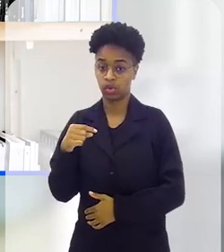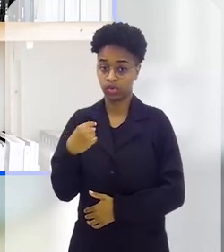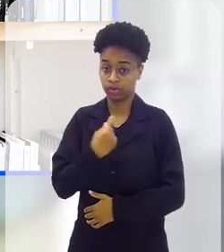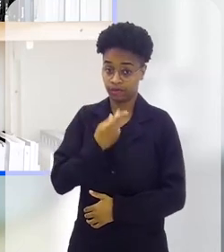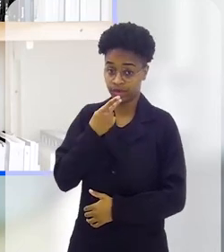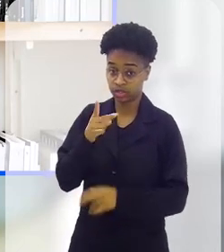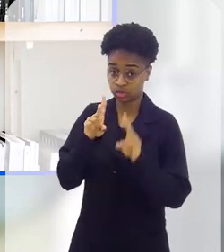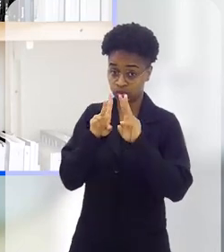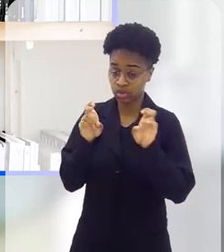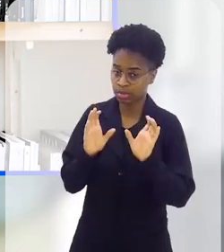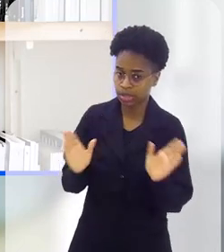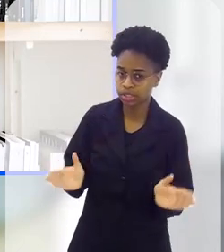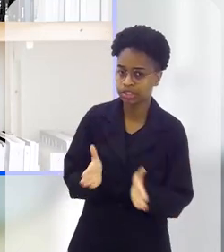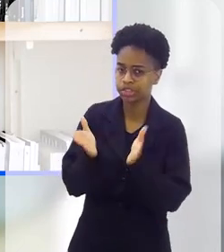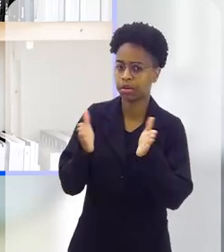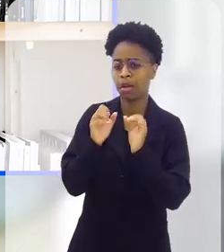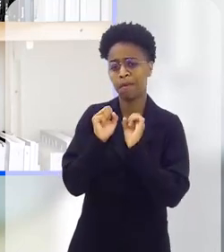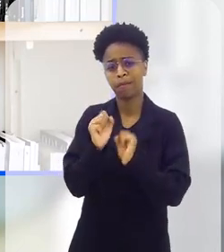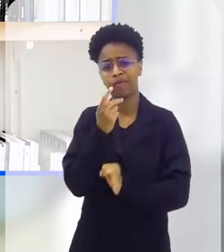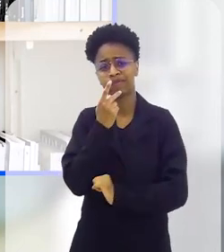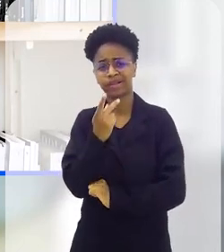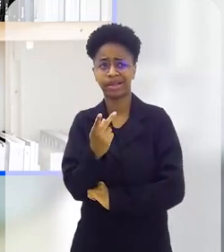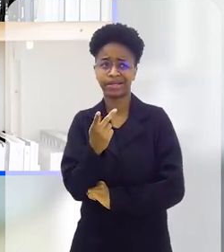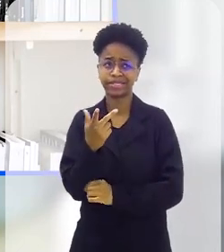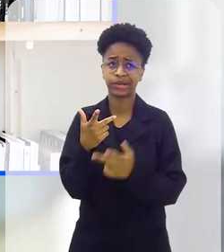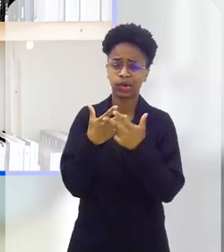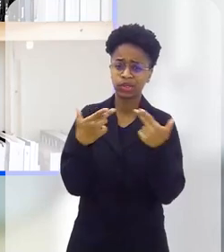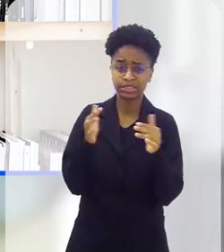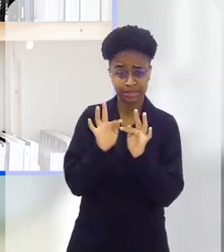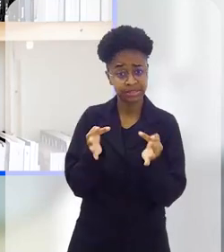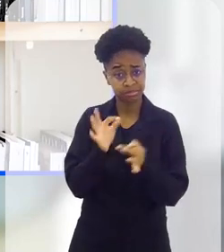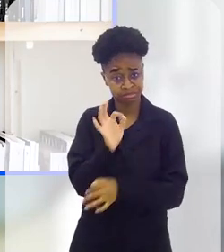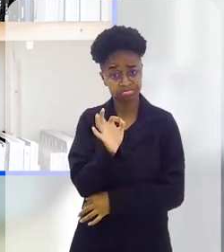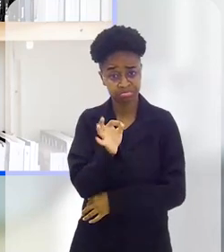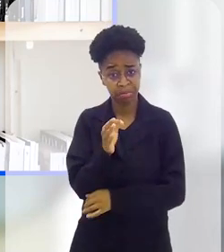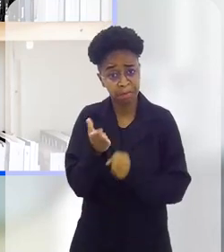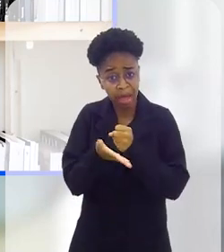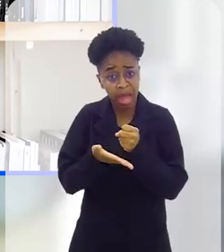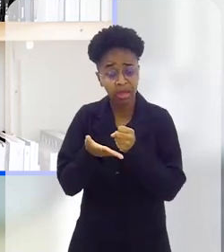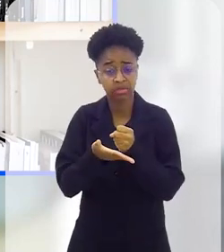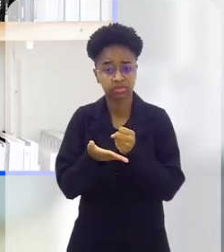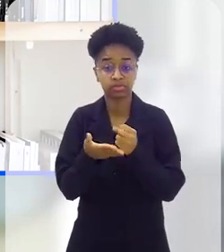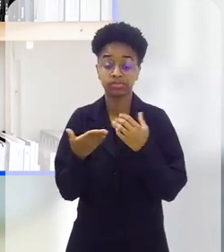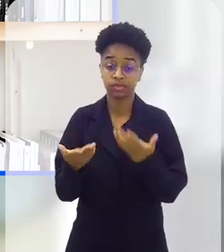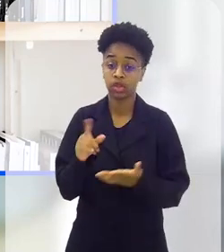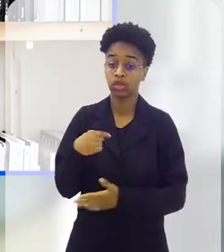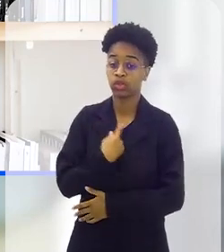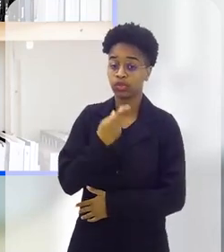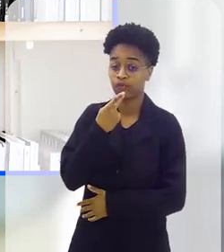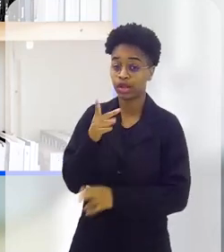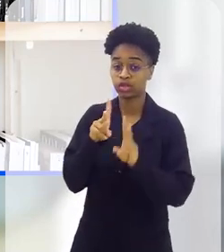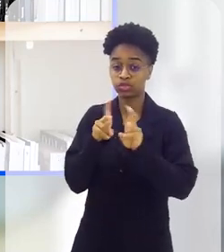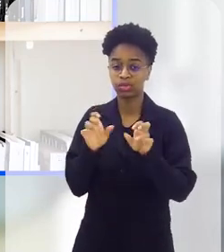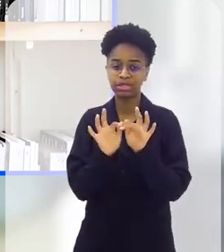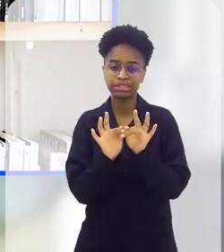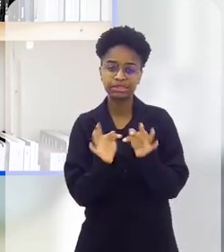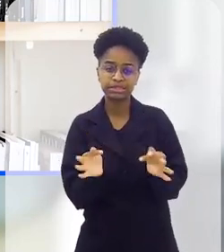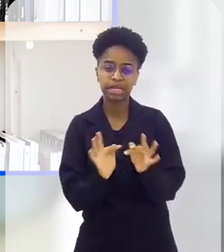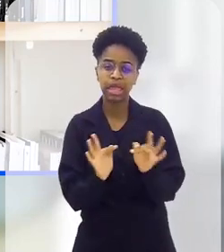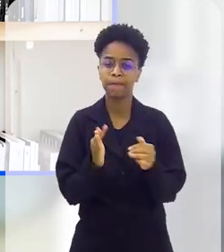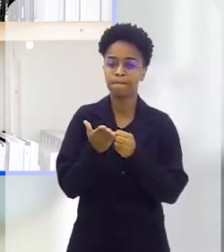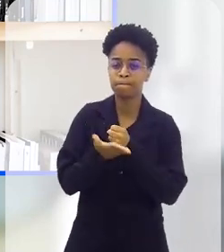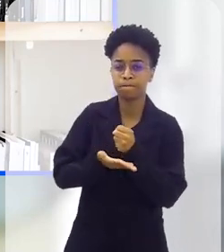falando aí, a doutora falou de estímulos, que a gente pode até dizer que são coisas simples, básicas, né? E quando a gente fala de